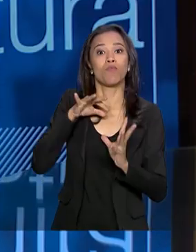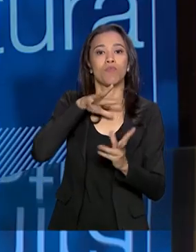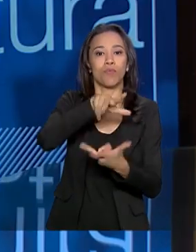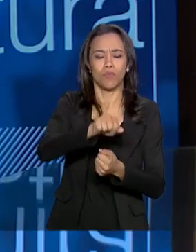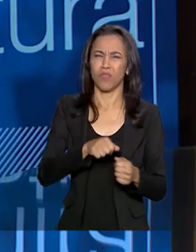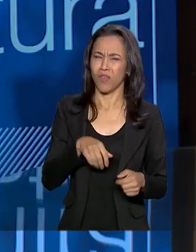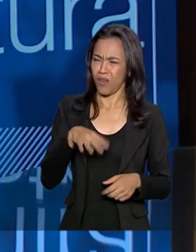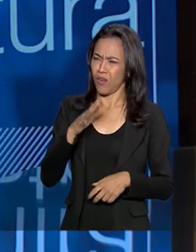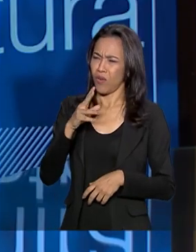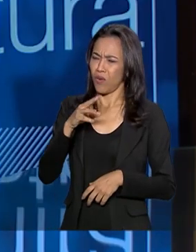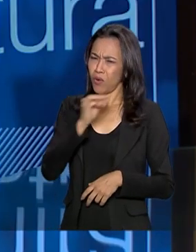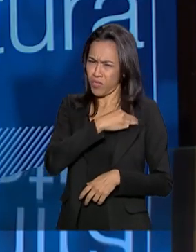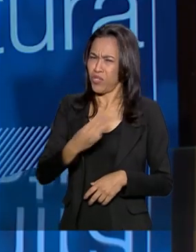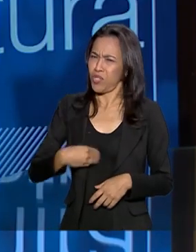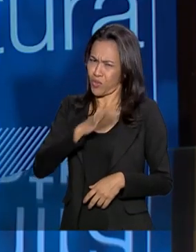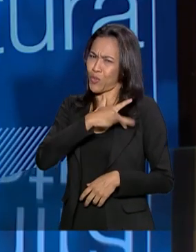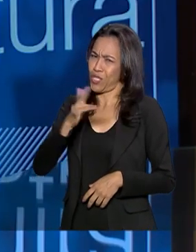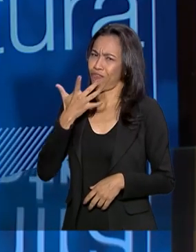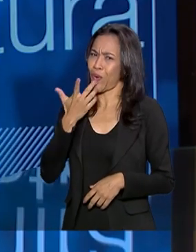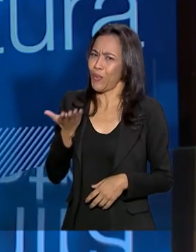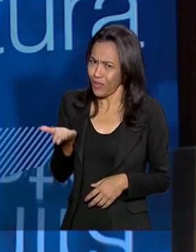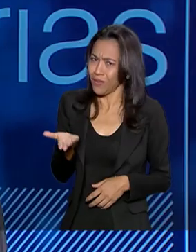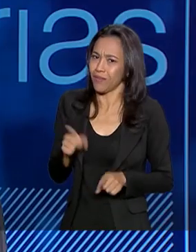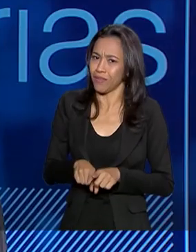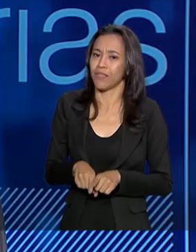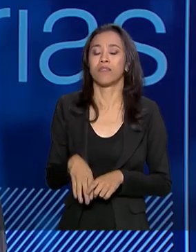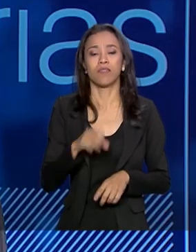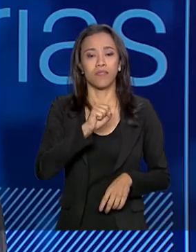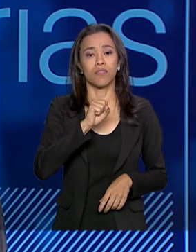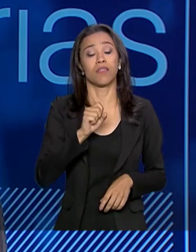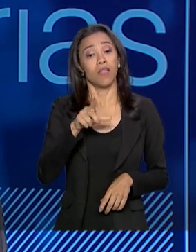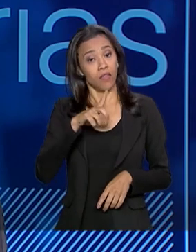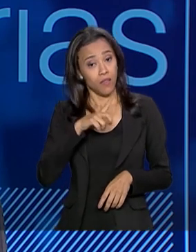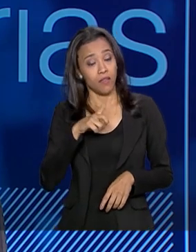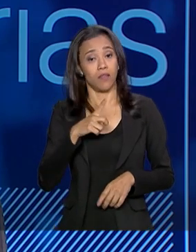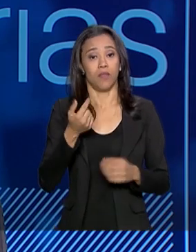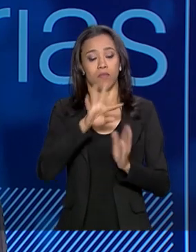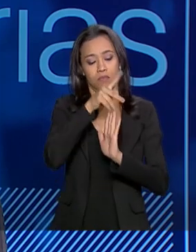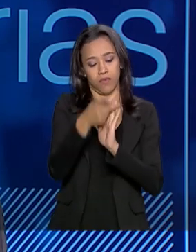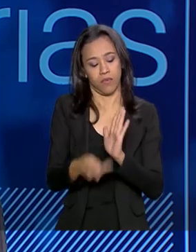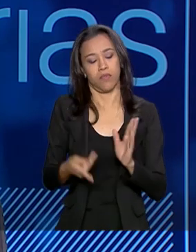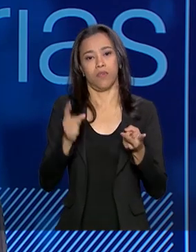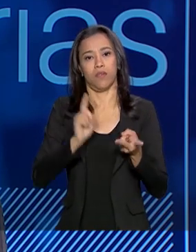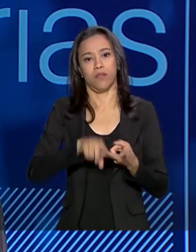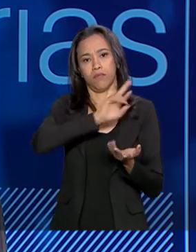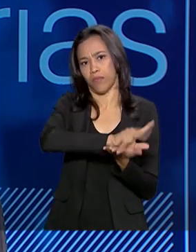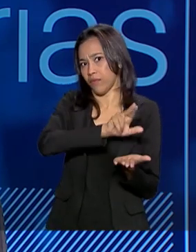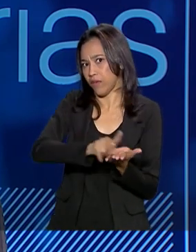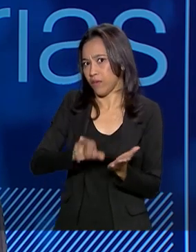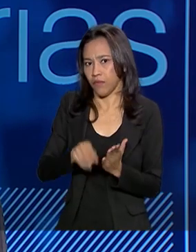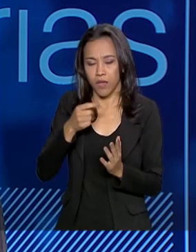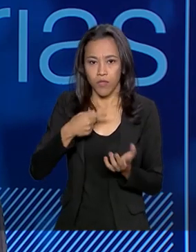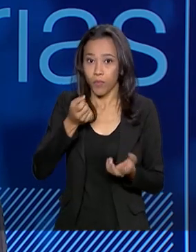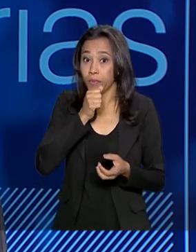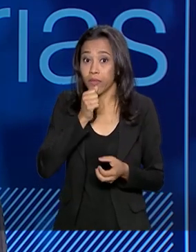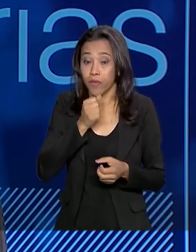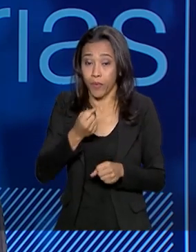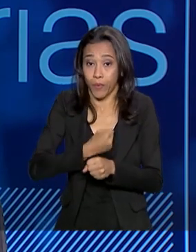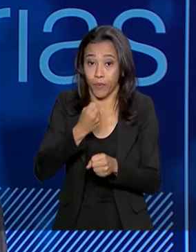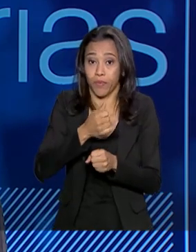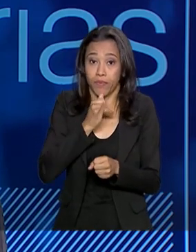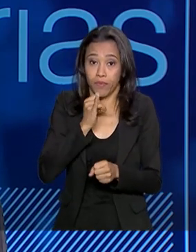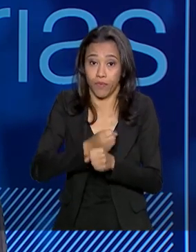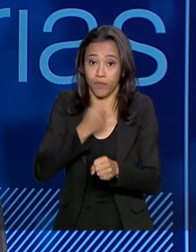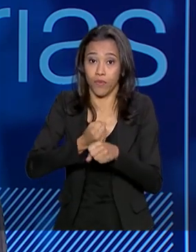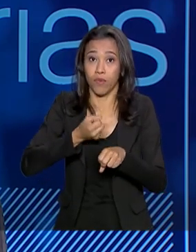ministro Onyx dizendo isso. Tanto em termos de investimentos, quanto em termos de projetos, quantidade de projetos, só de rodovias, nós já tivemos